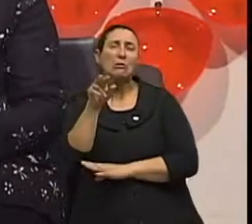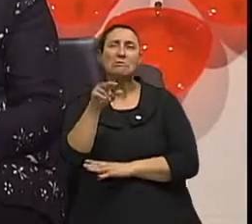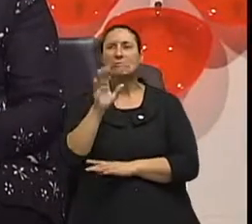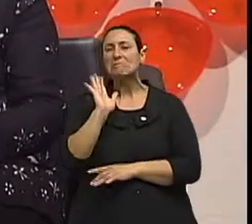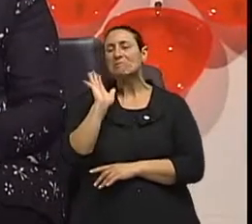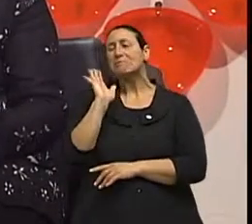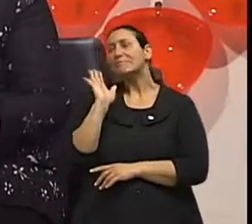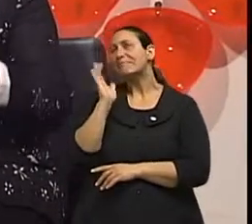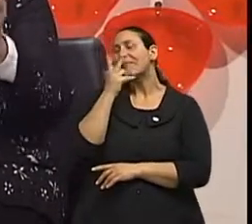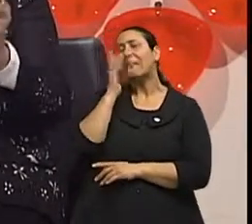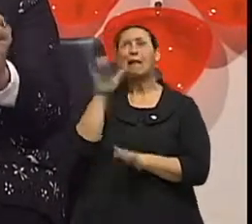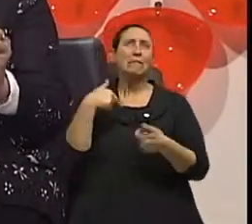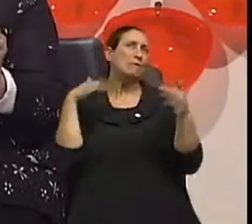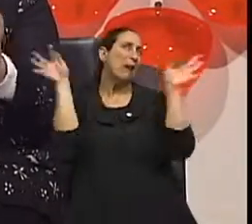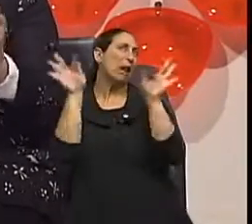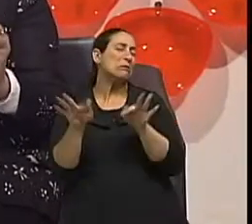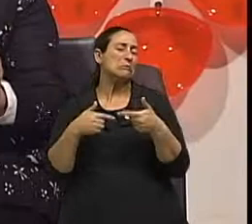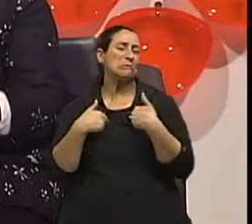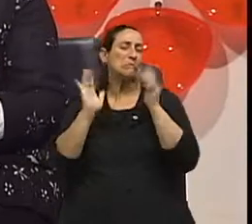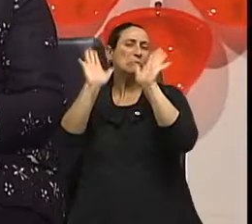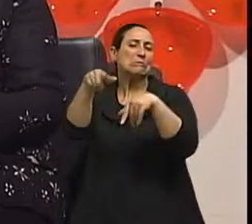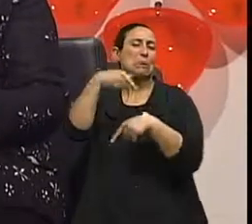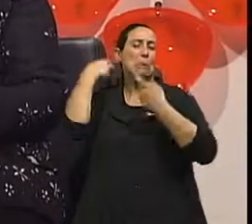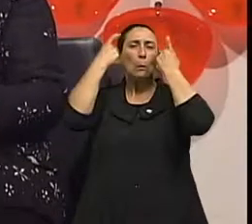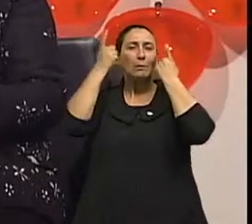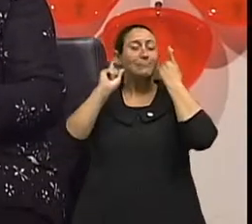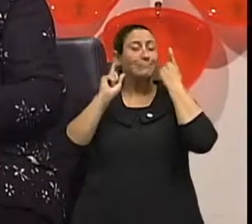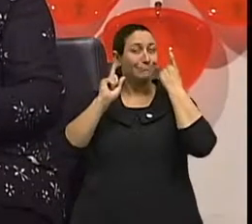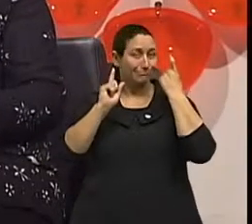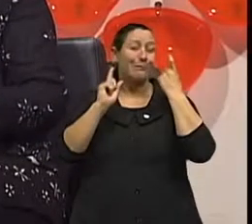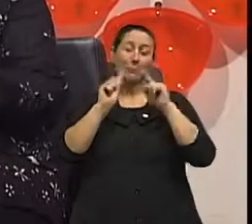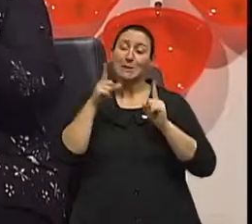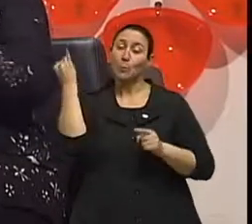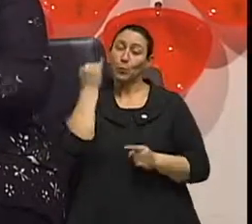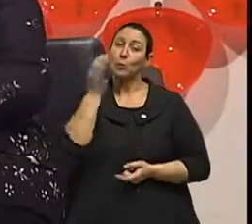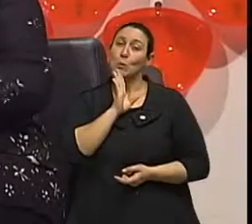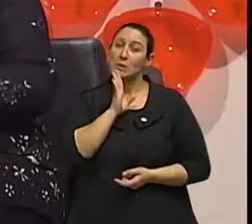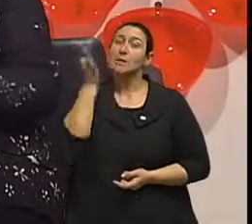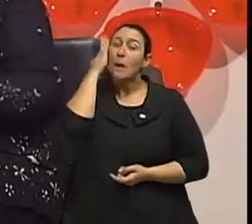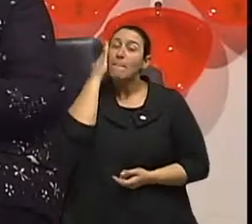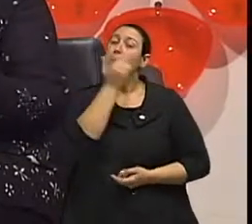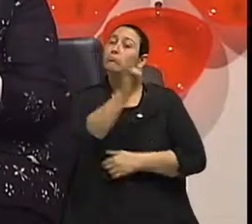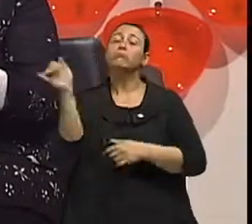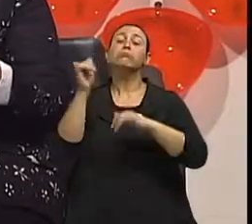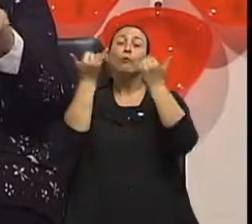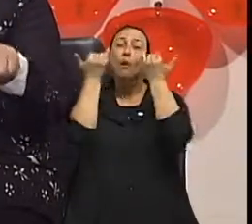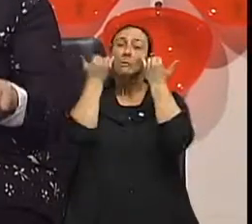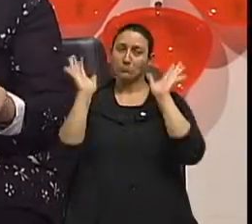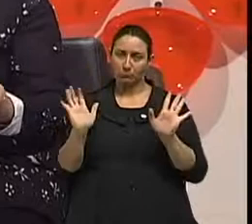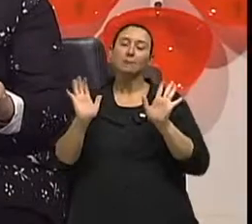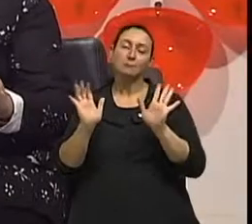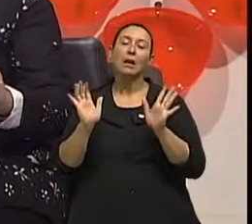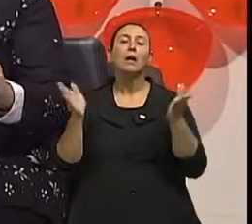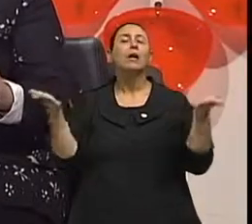falsa felicidade, né? Mas conhecer é fundamental. Doutor, a gente falava anteriormente no primeiro bloco sobre a questão do